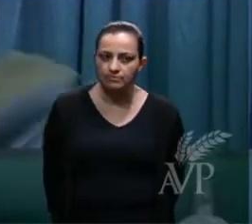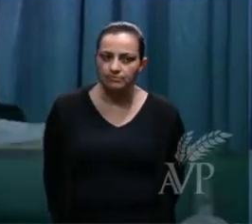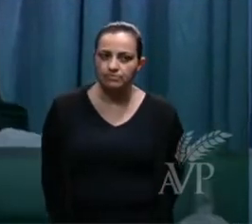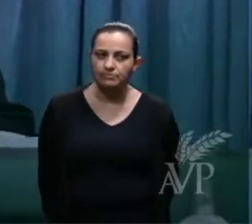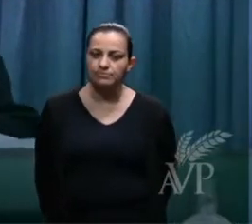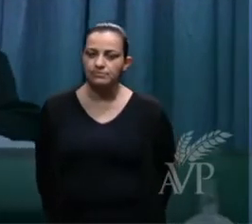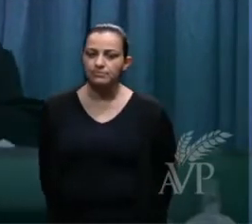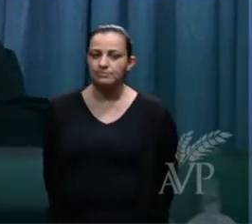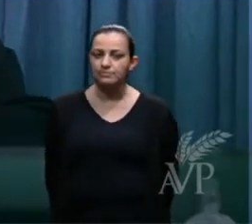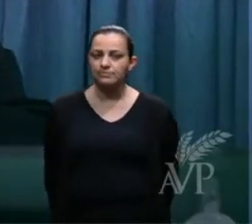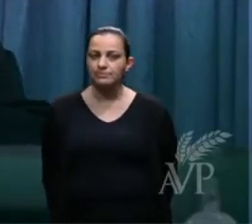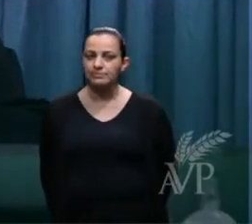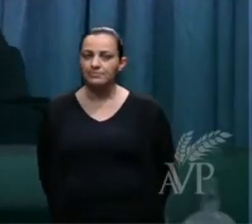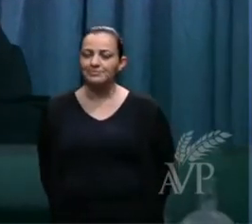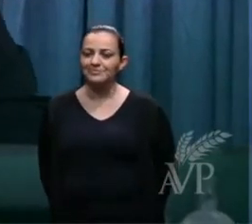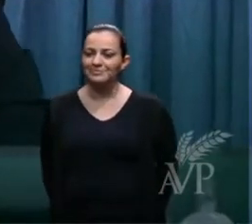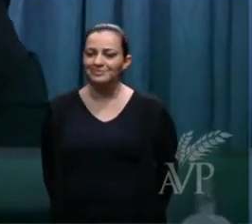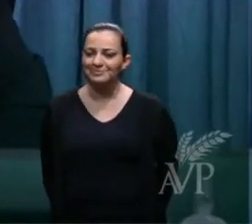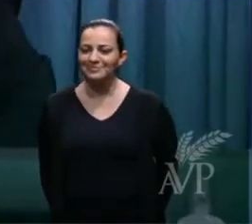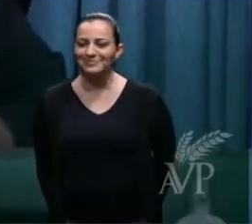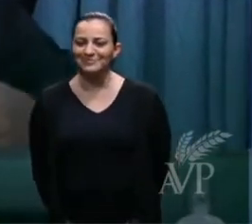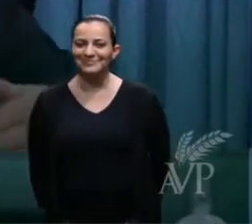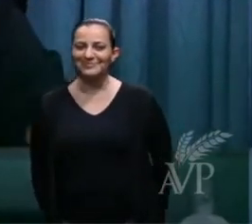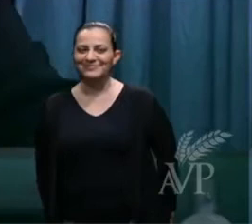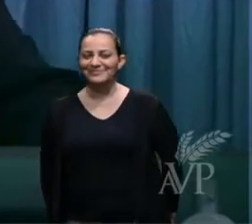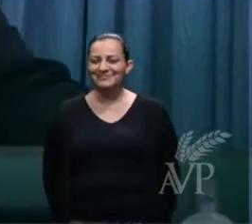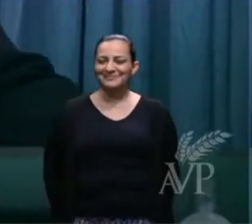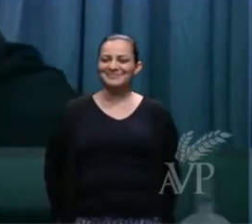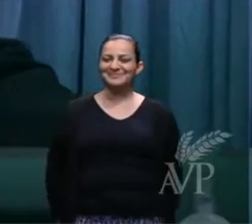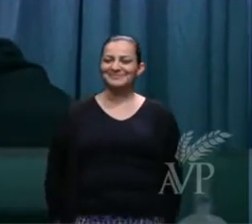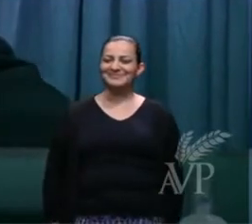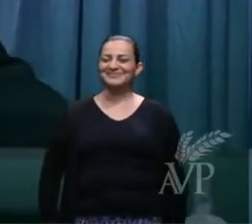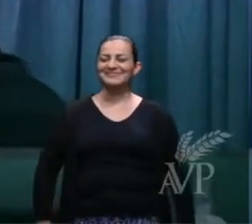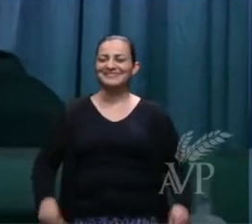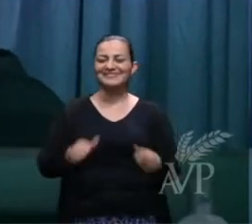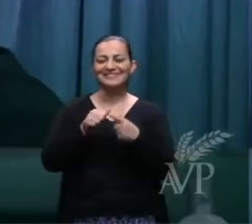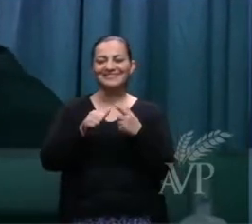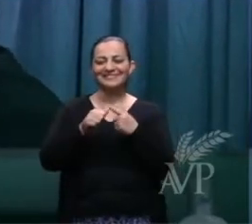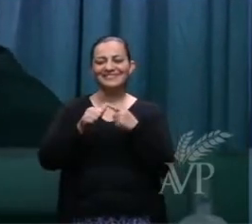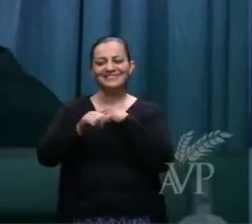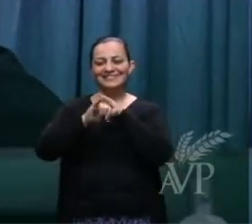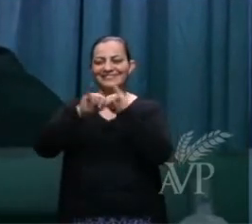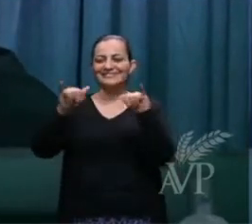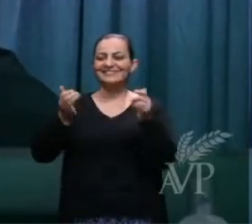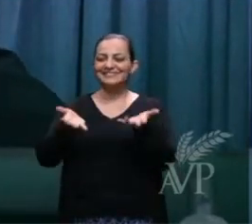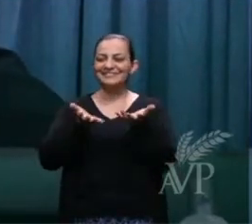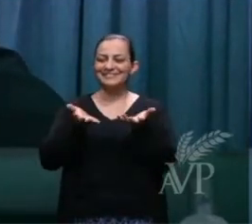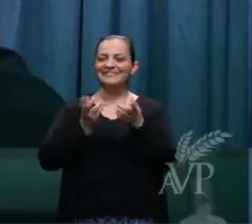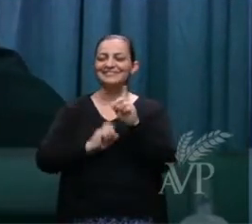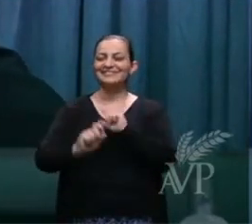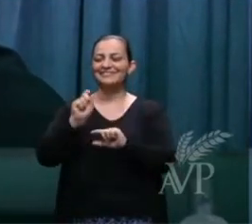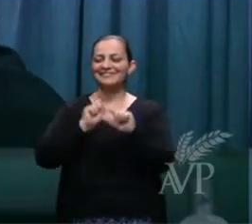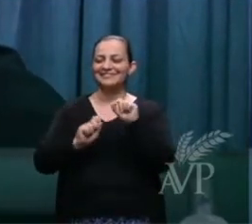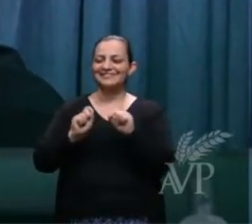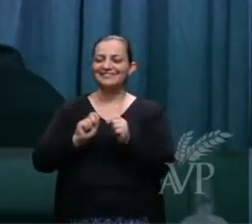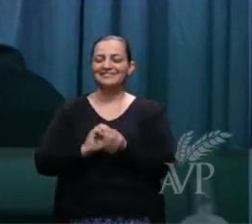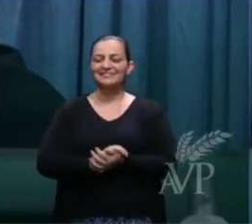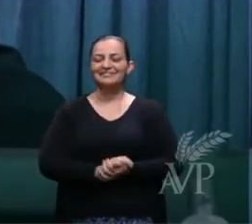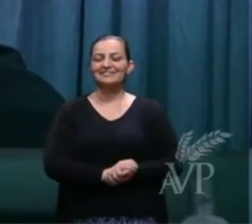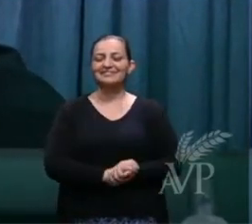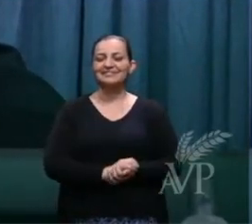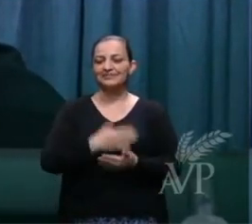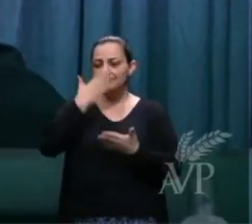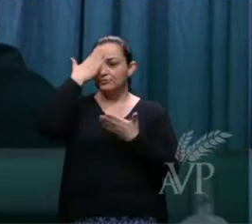E a primeira coisa eu quero, eu quero